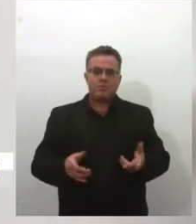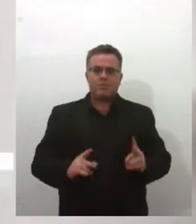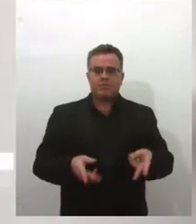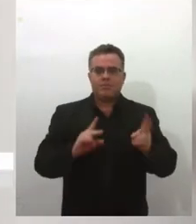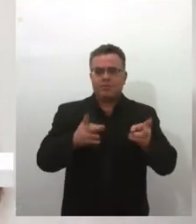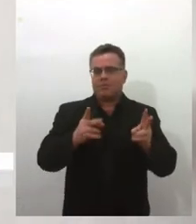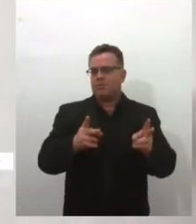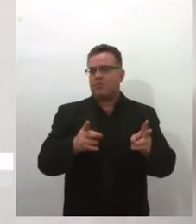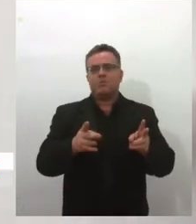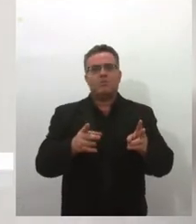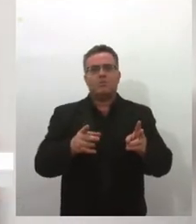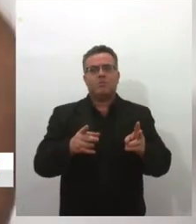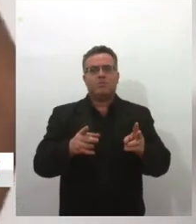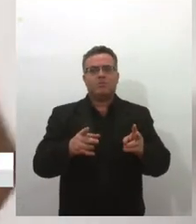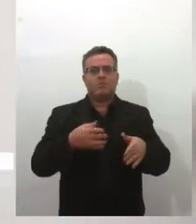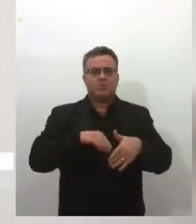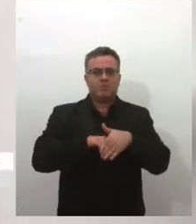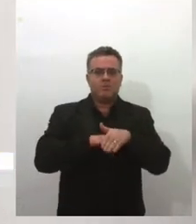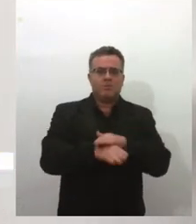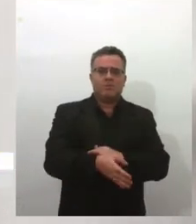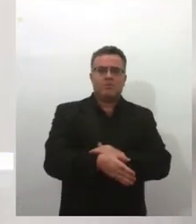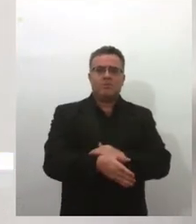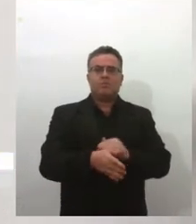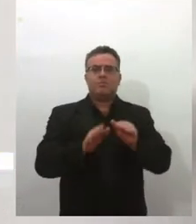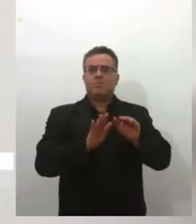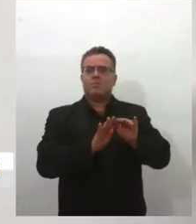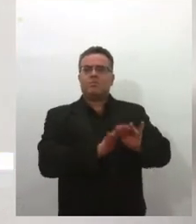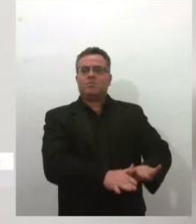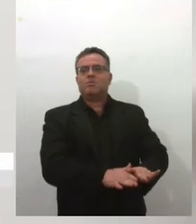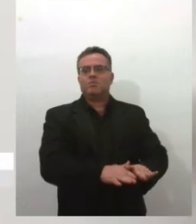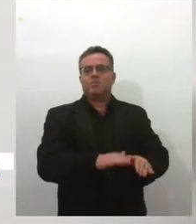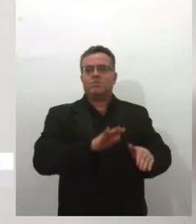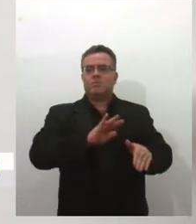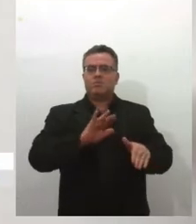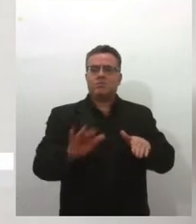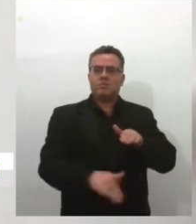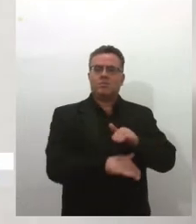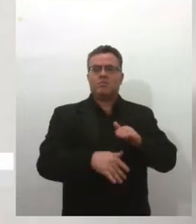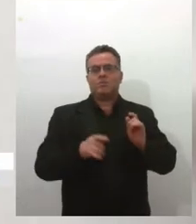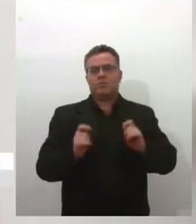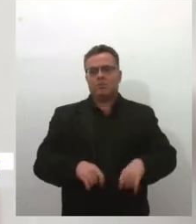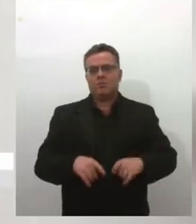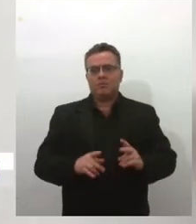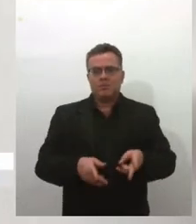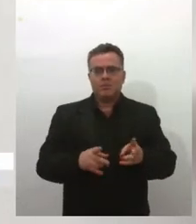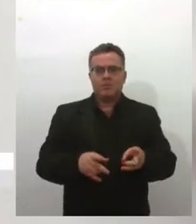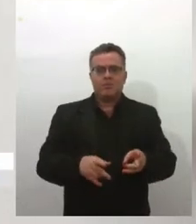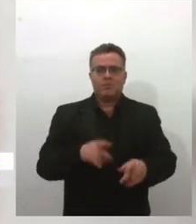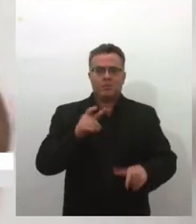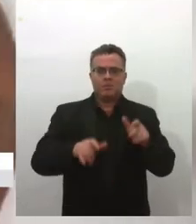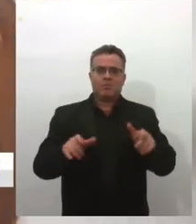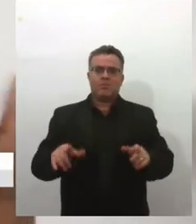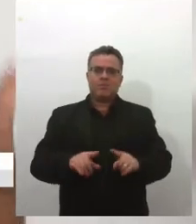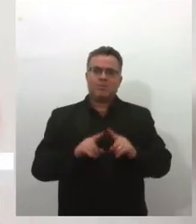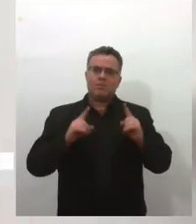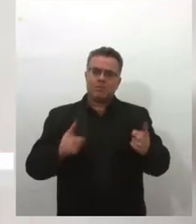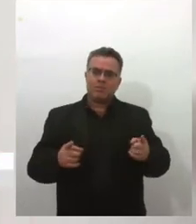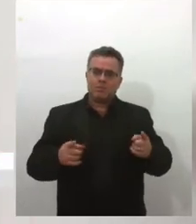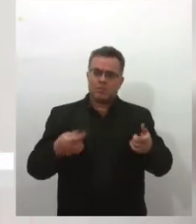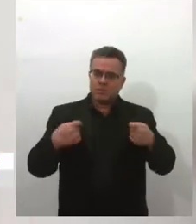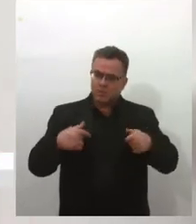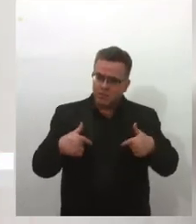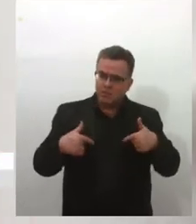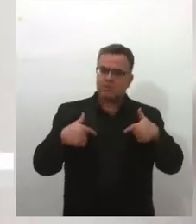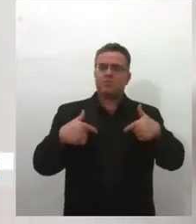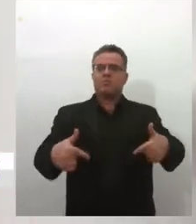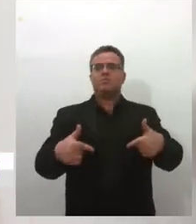acho super importante entender muito sobre a negritude, racismo, como o racismo opera na vida das pessoas pretas, mas a gente também tem que ser aberto para falar